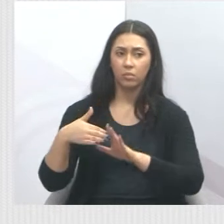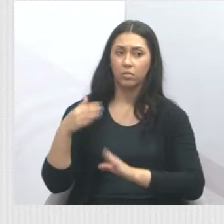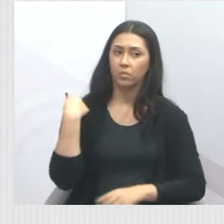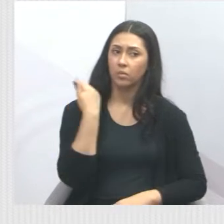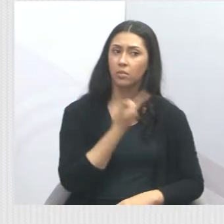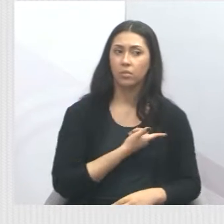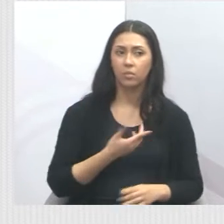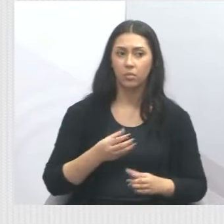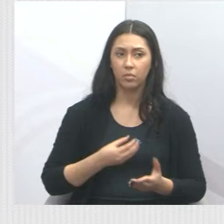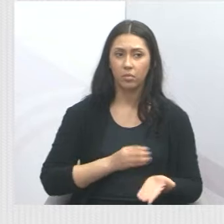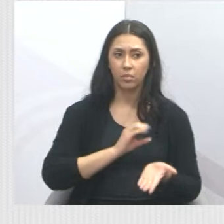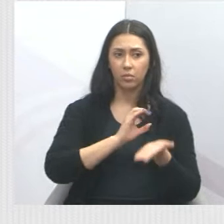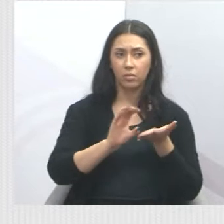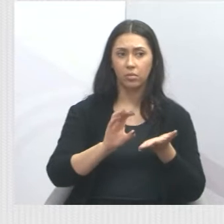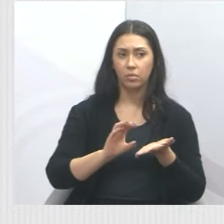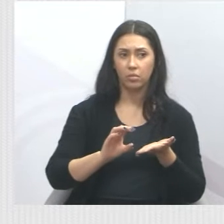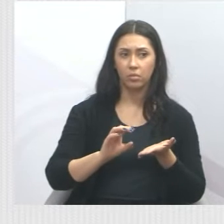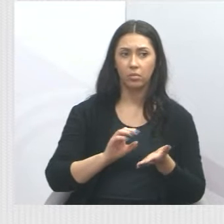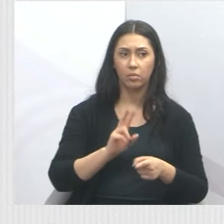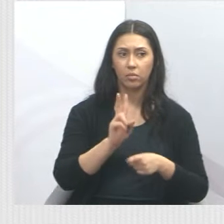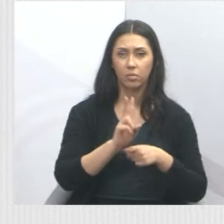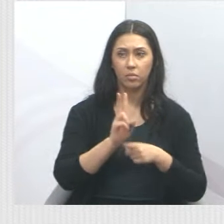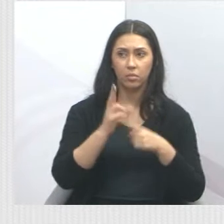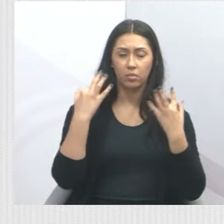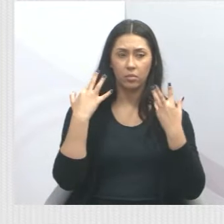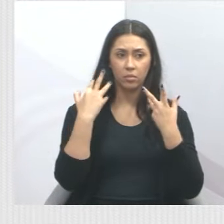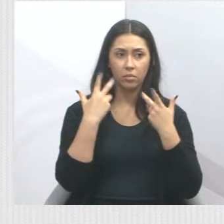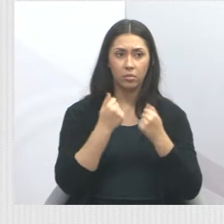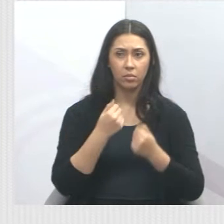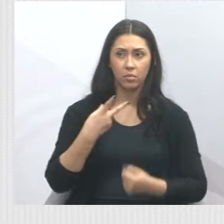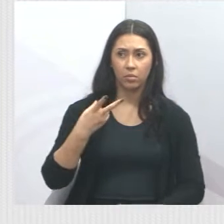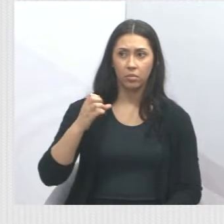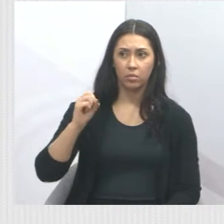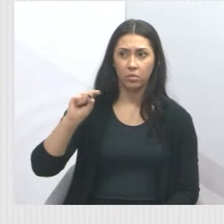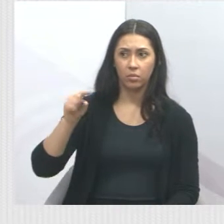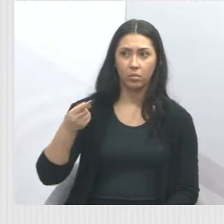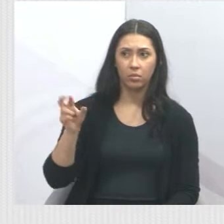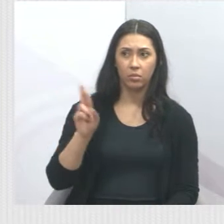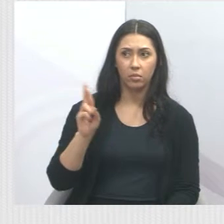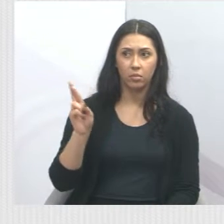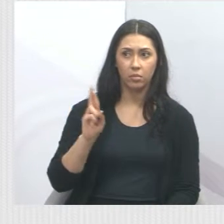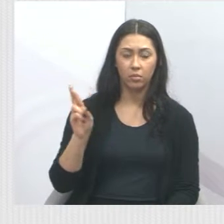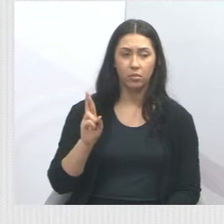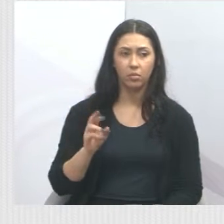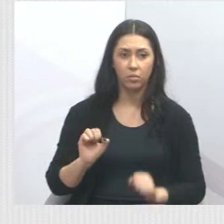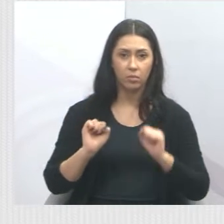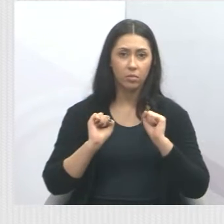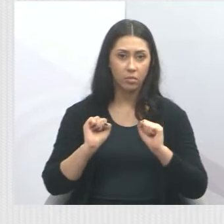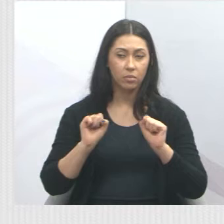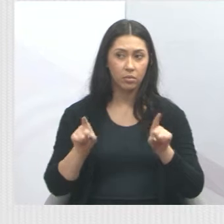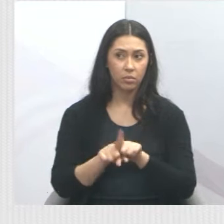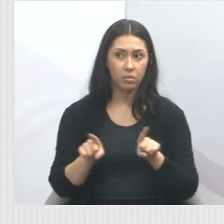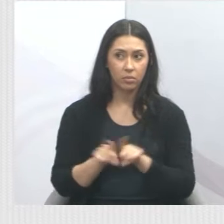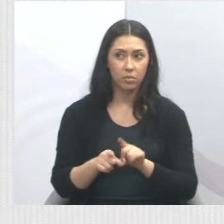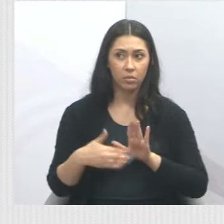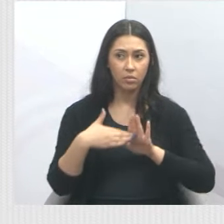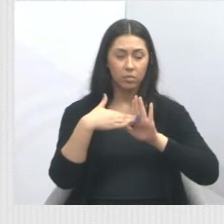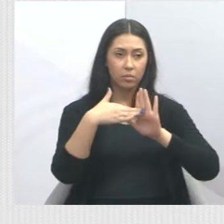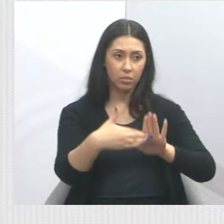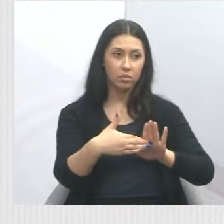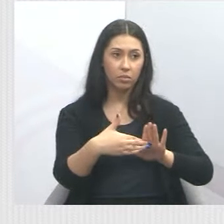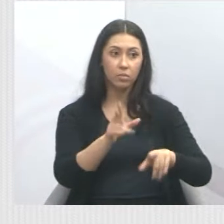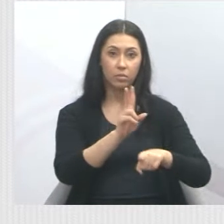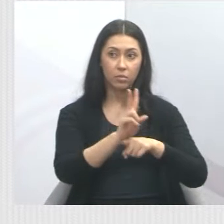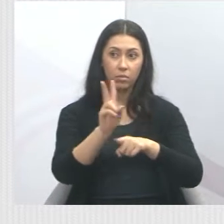Então nós estamos encaminhando também para a Associação Protetora de Animais, R$ 20 mil reais, para que ela possa também ajudar a